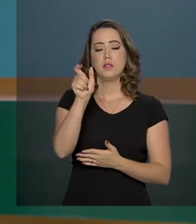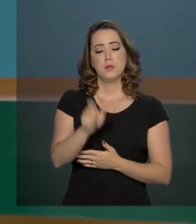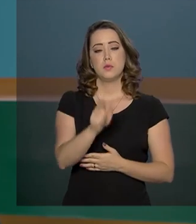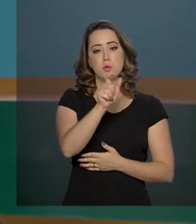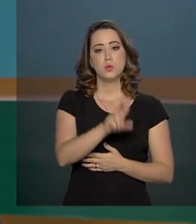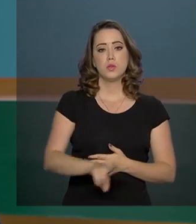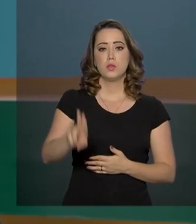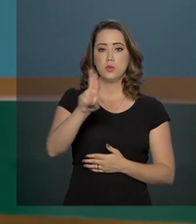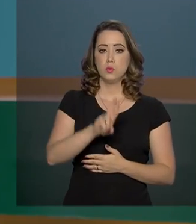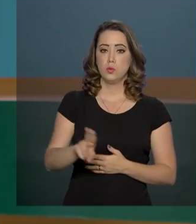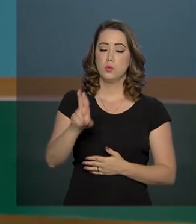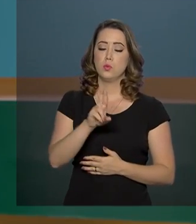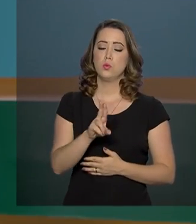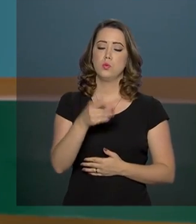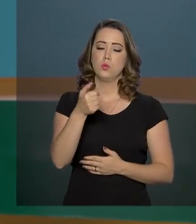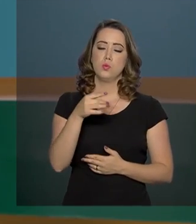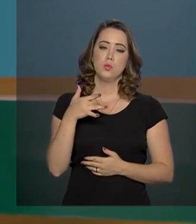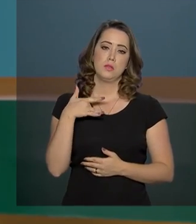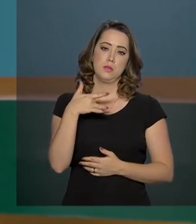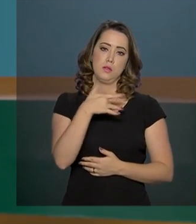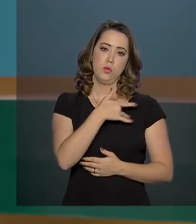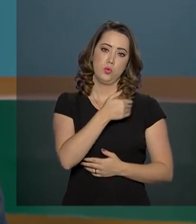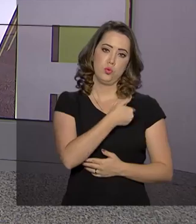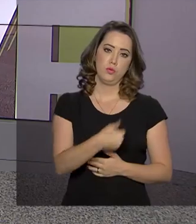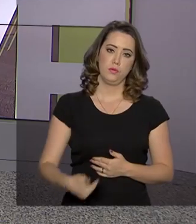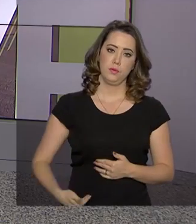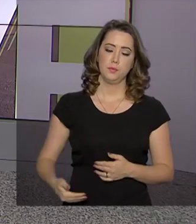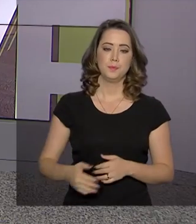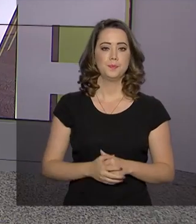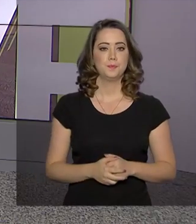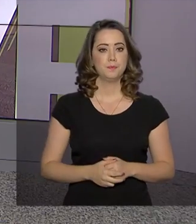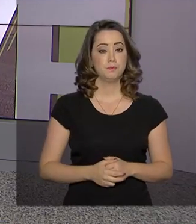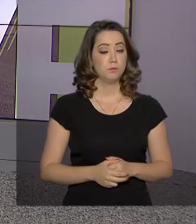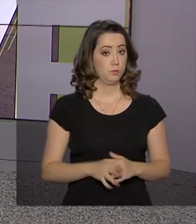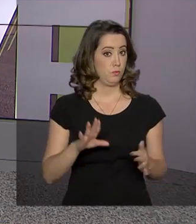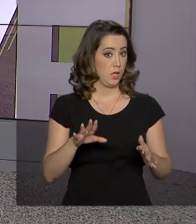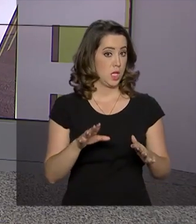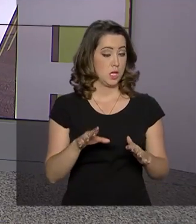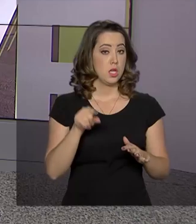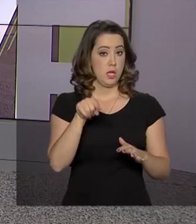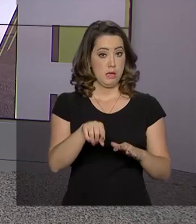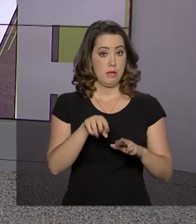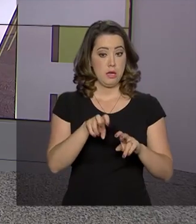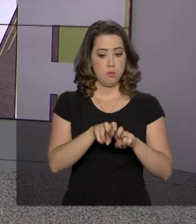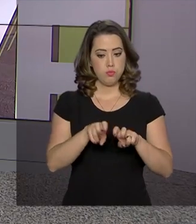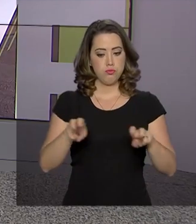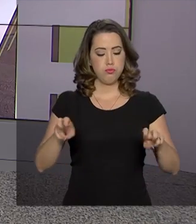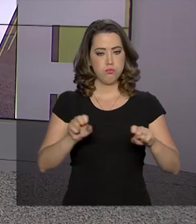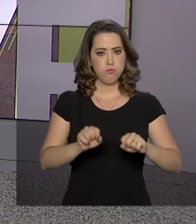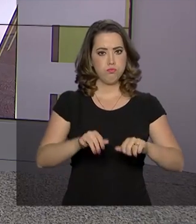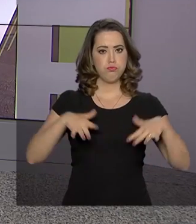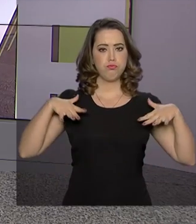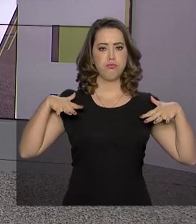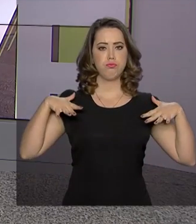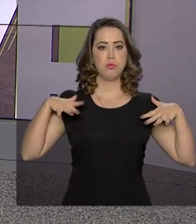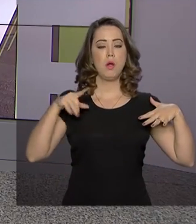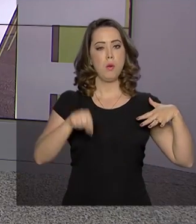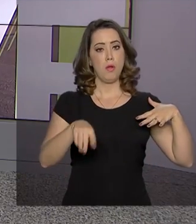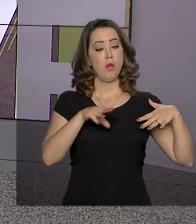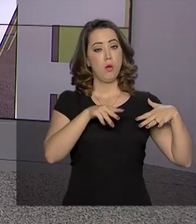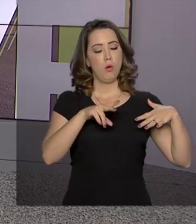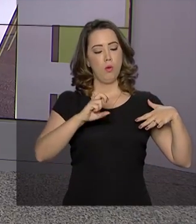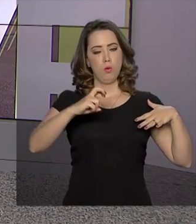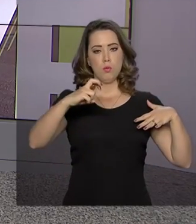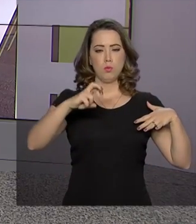utiliza a rede pública de saúde. Em audiência na Câmara dos Deputados, o ministro da Justiça e